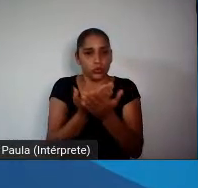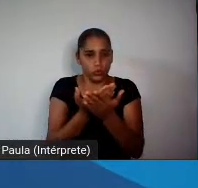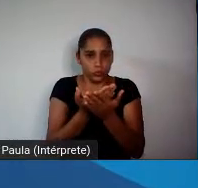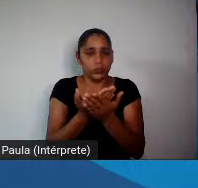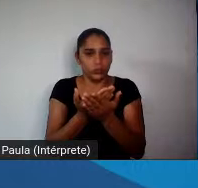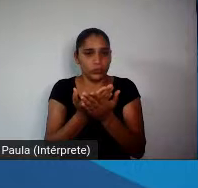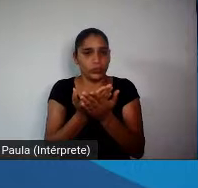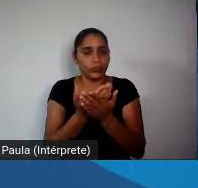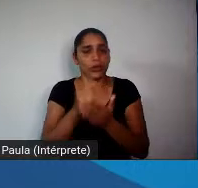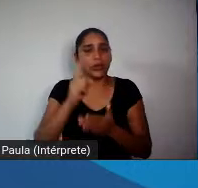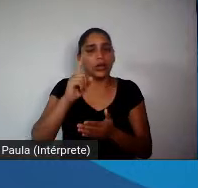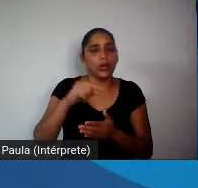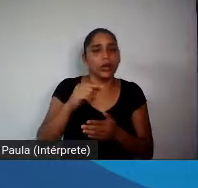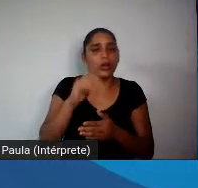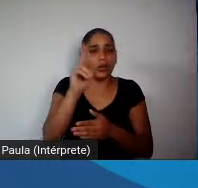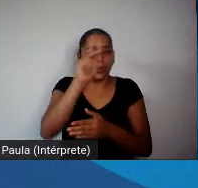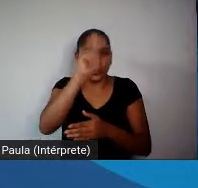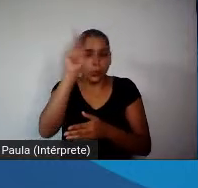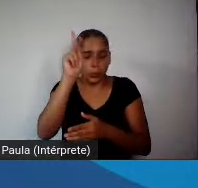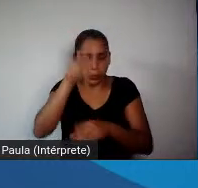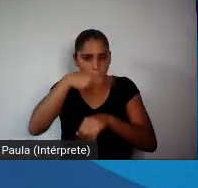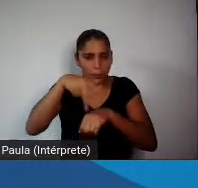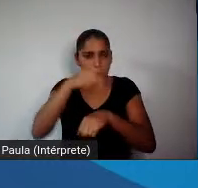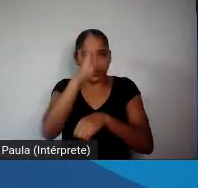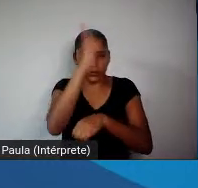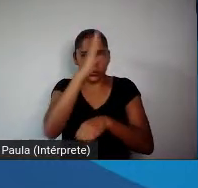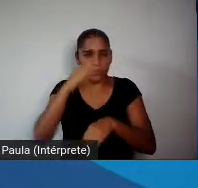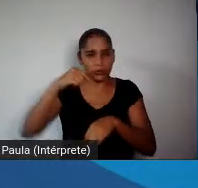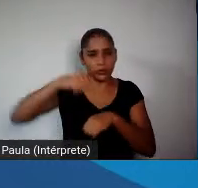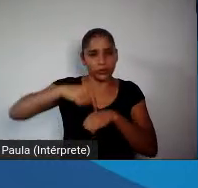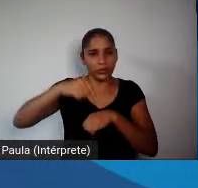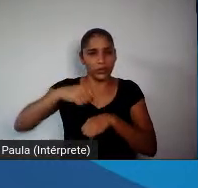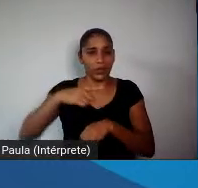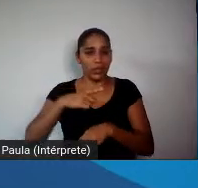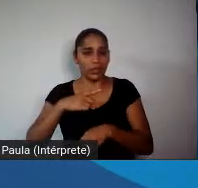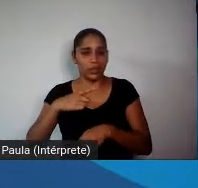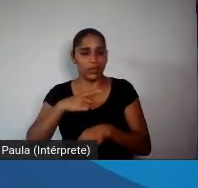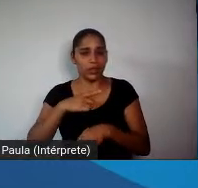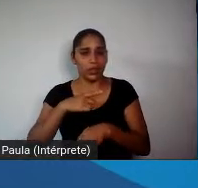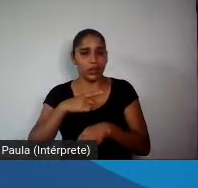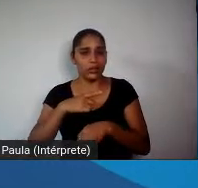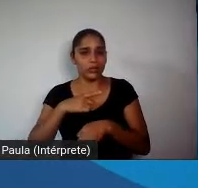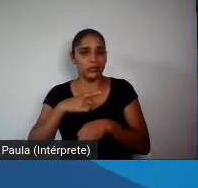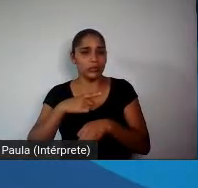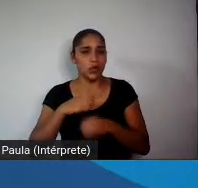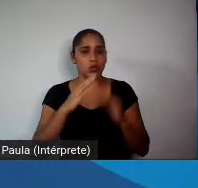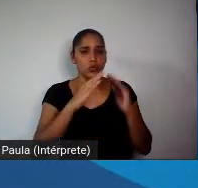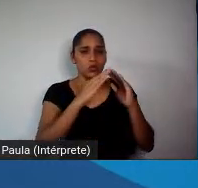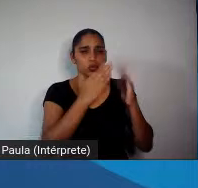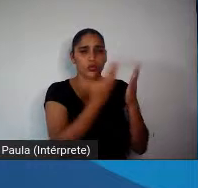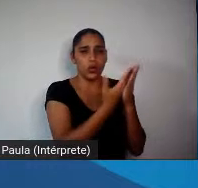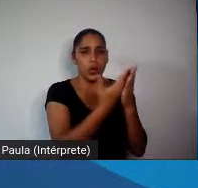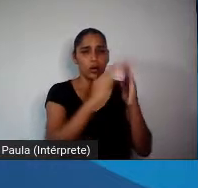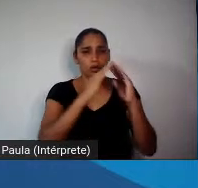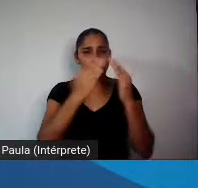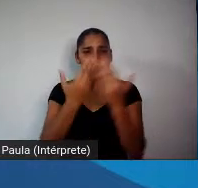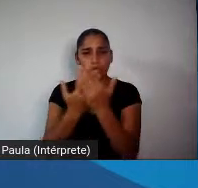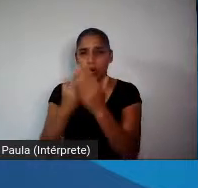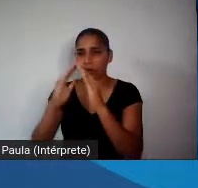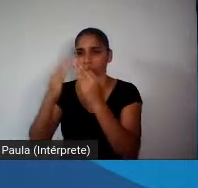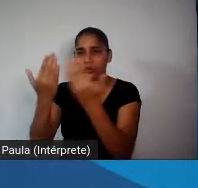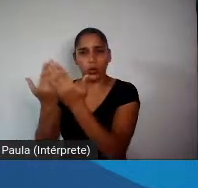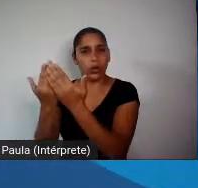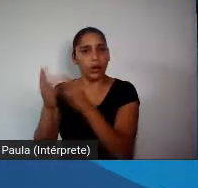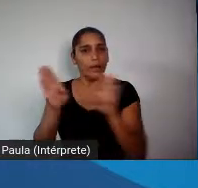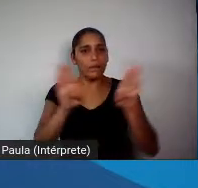termos o nosso país com tantos e tantos colégios, escolas fechadas. o país do